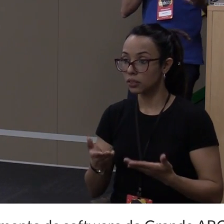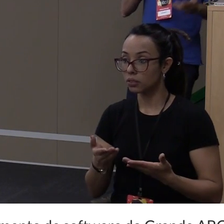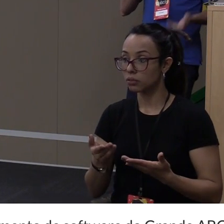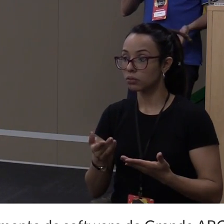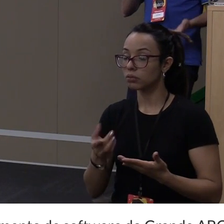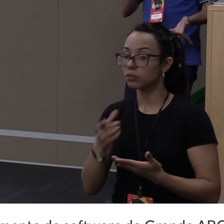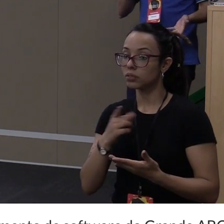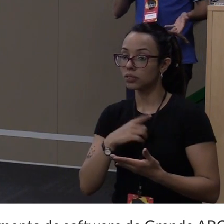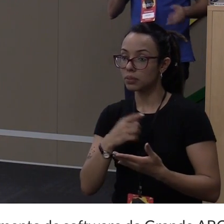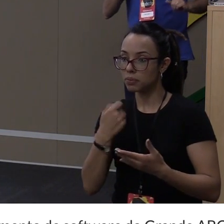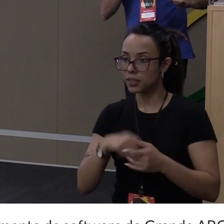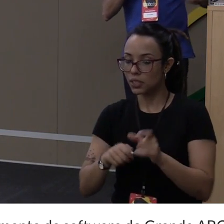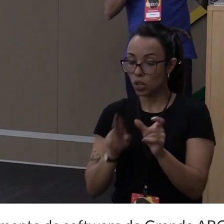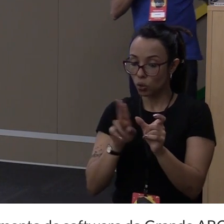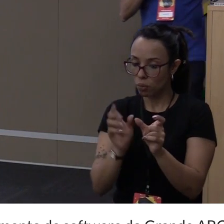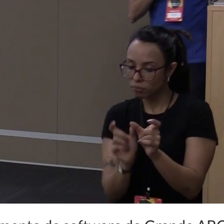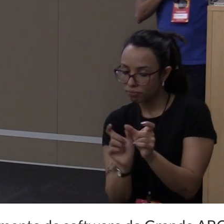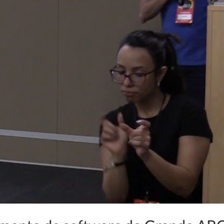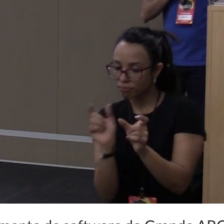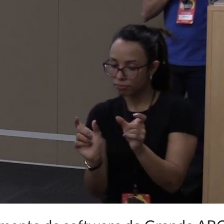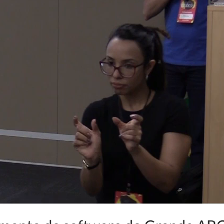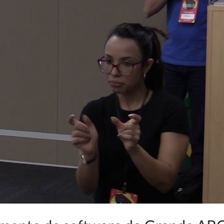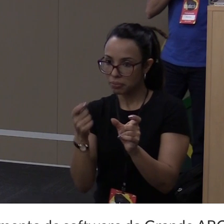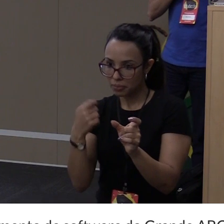a gente precisa dar um nome para esse spider.